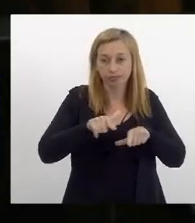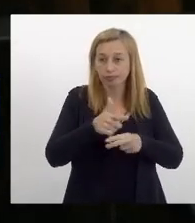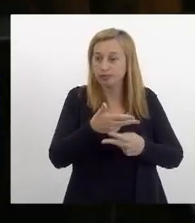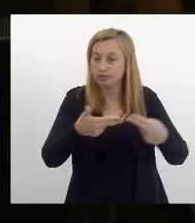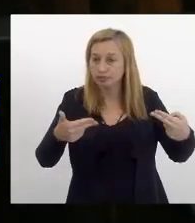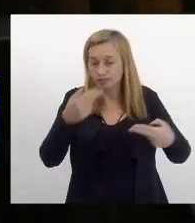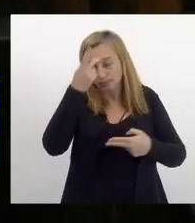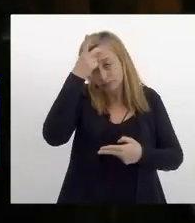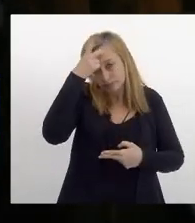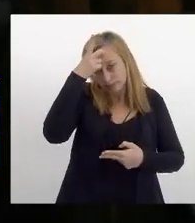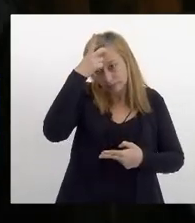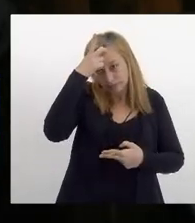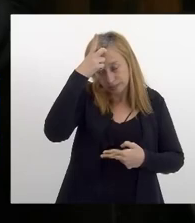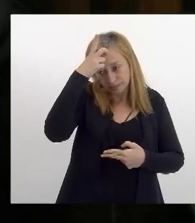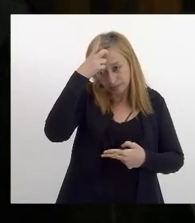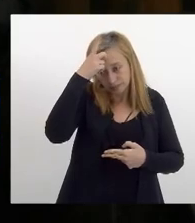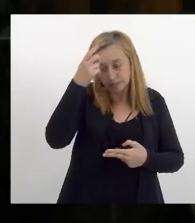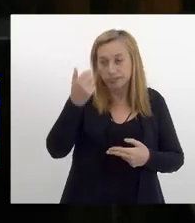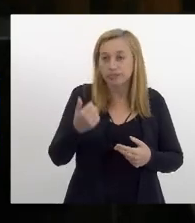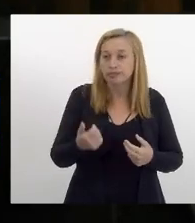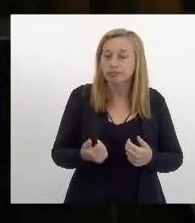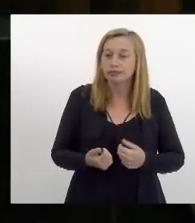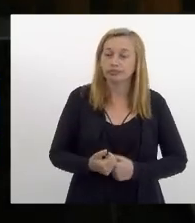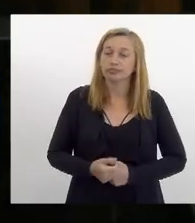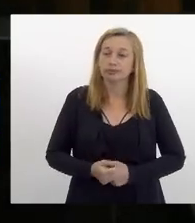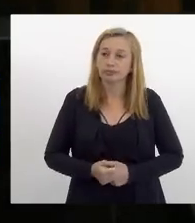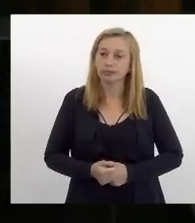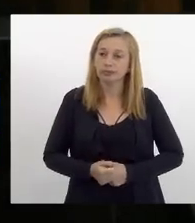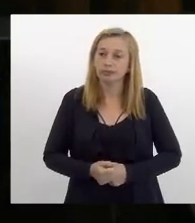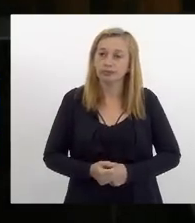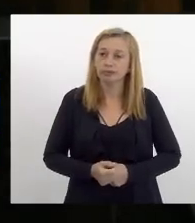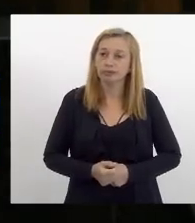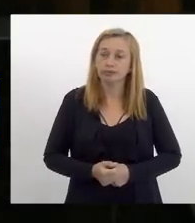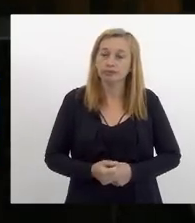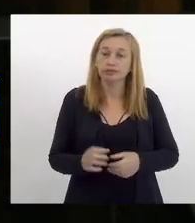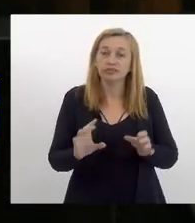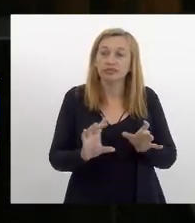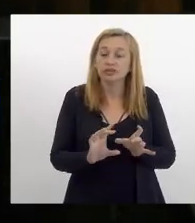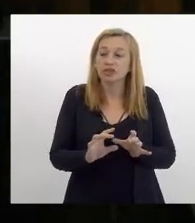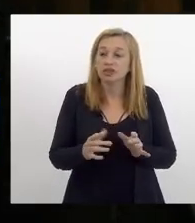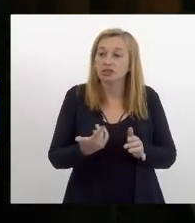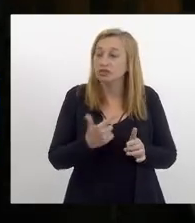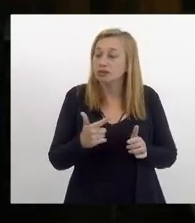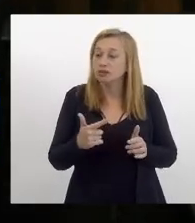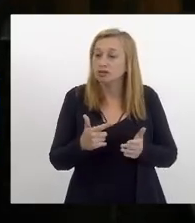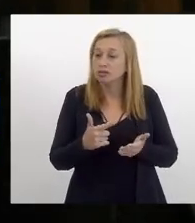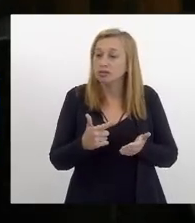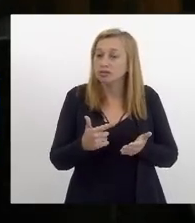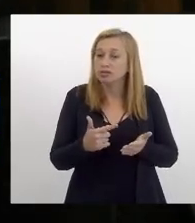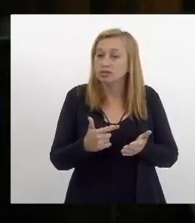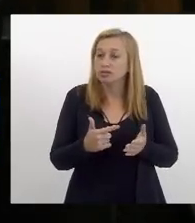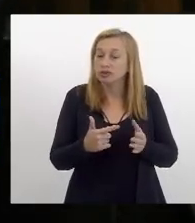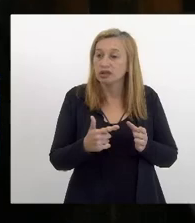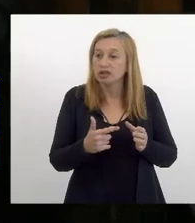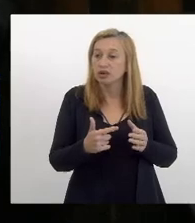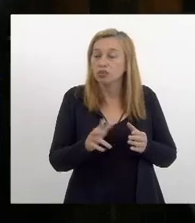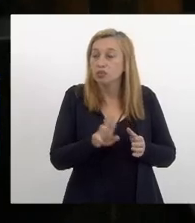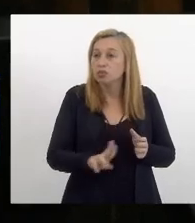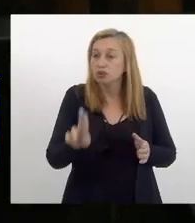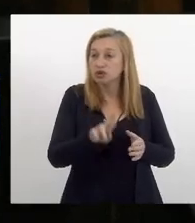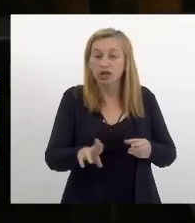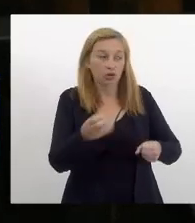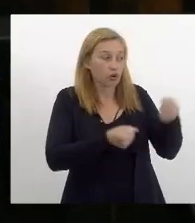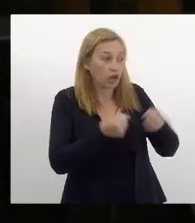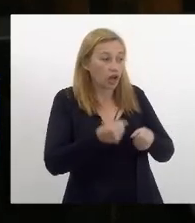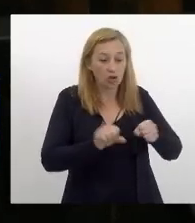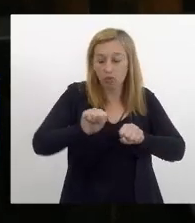tiveram para sobreviver que serem independentes dos seus veículos sejam